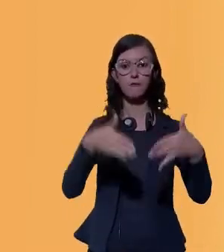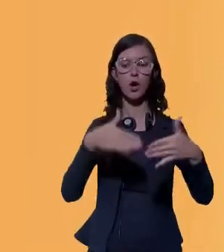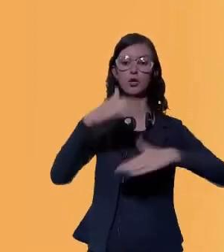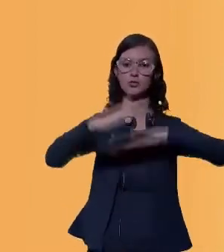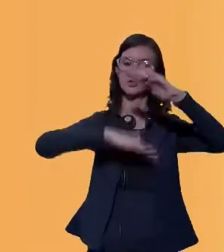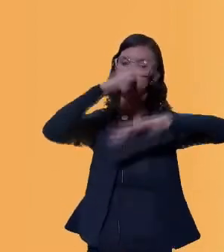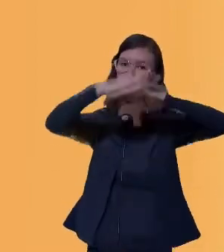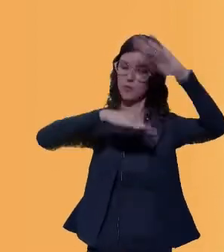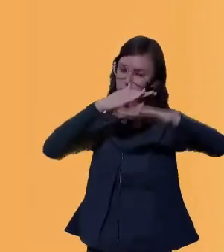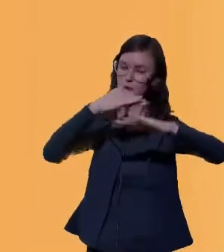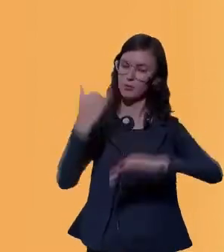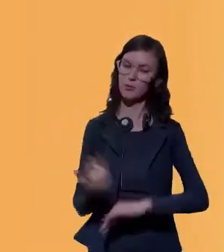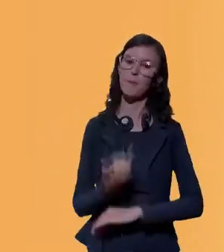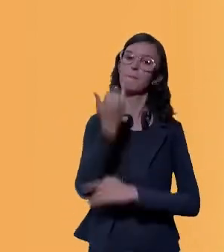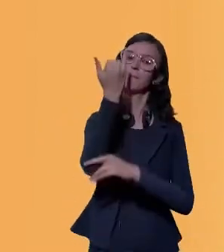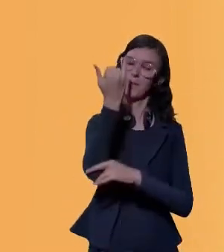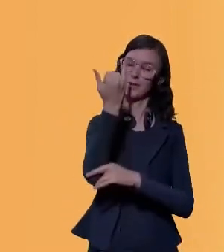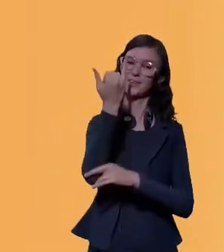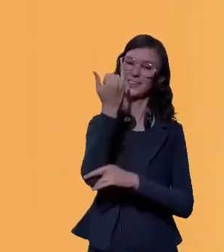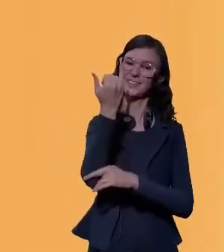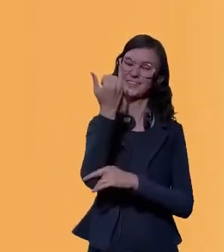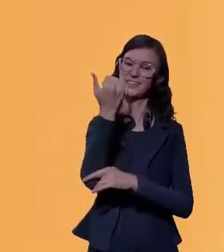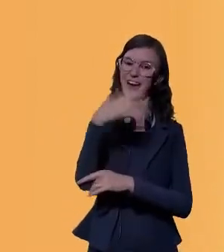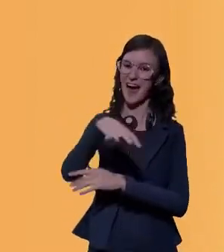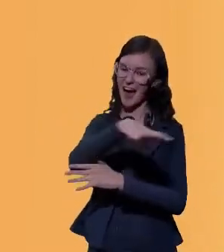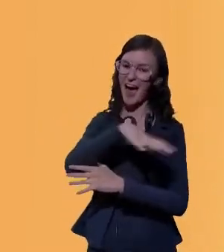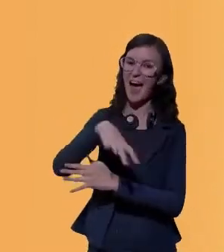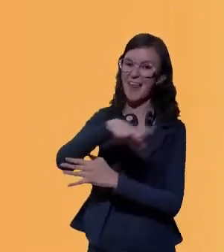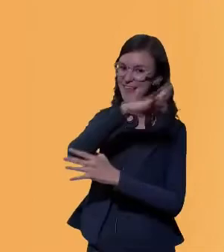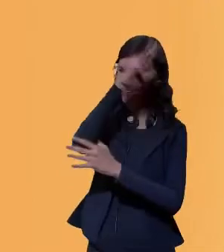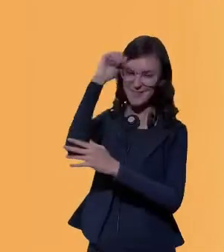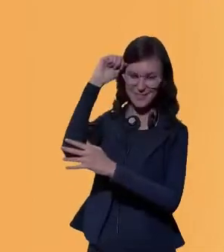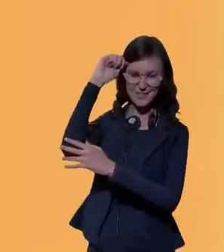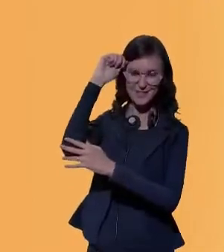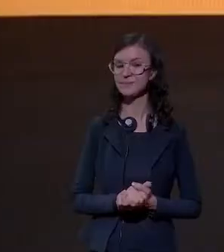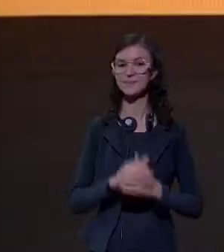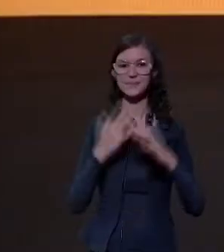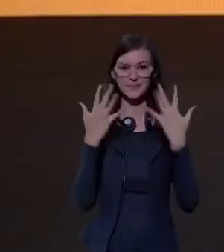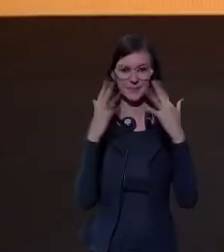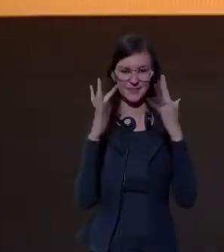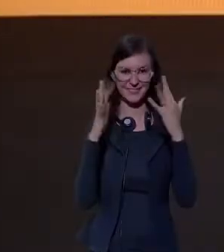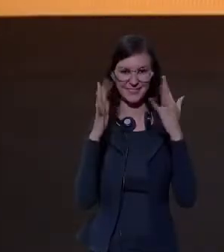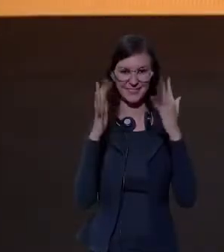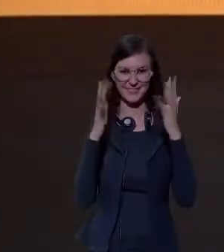desenvolvimento dessa importante região para o Brasil e para o mundo.